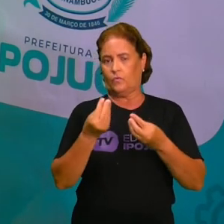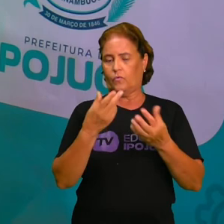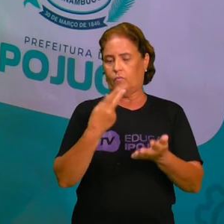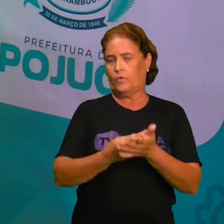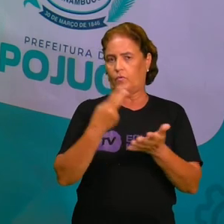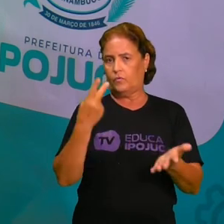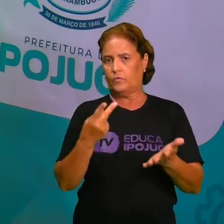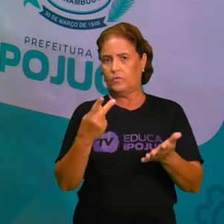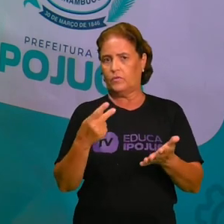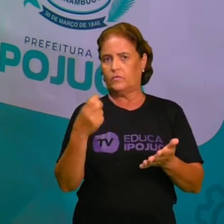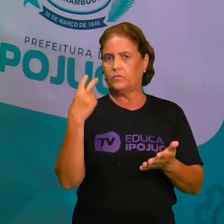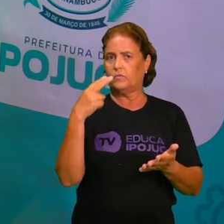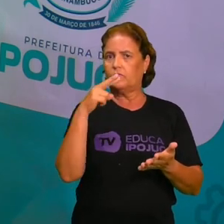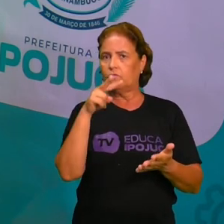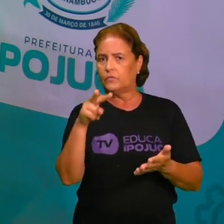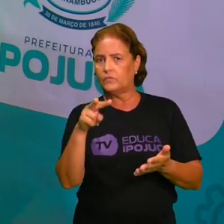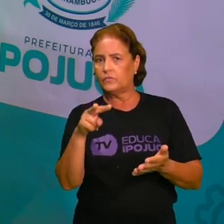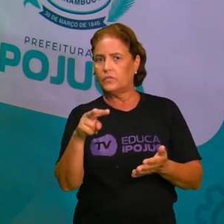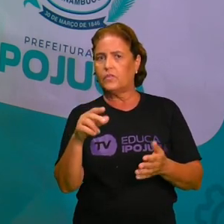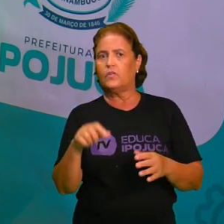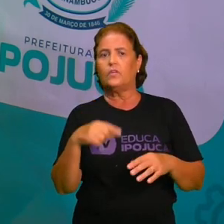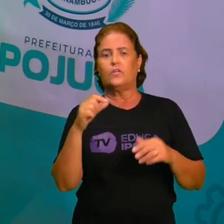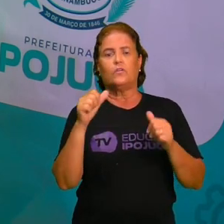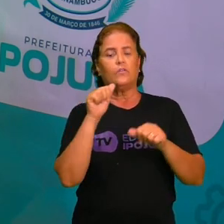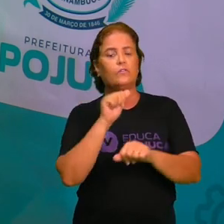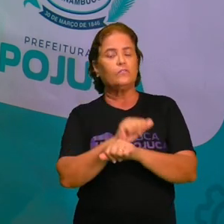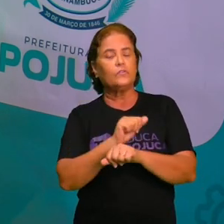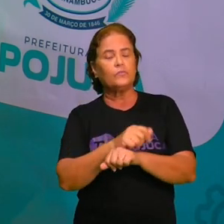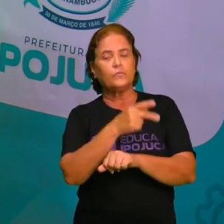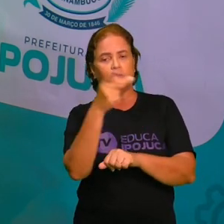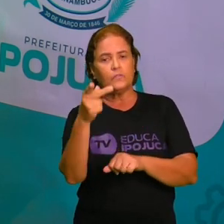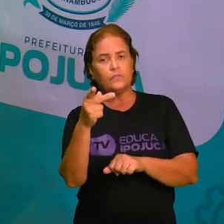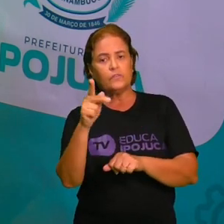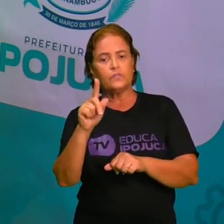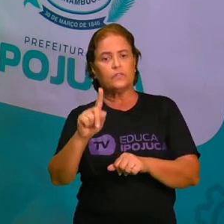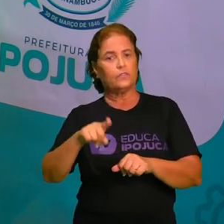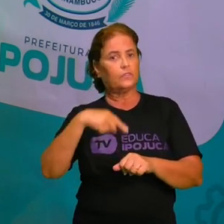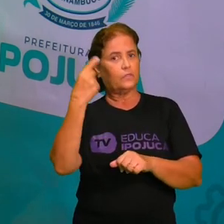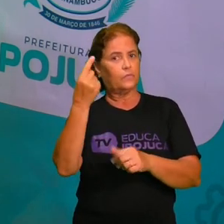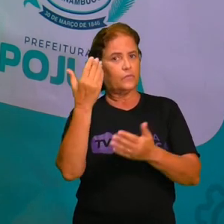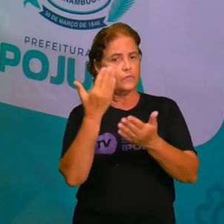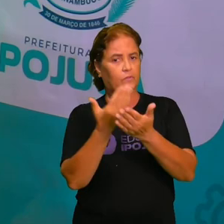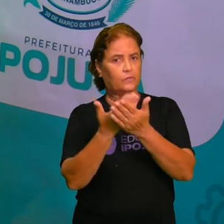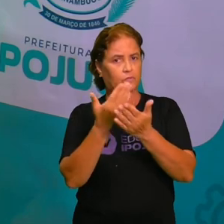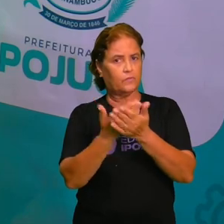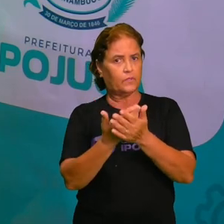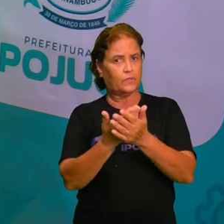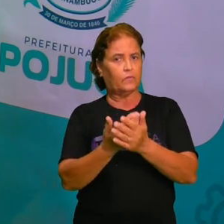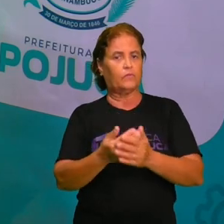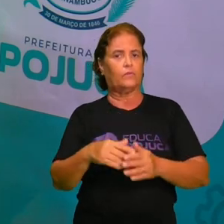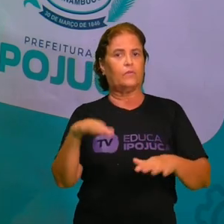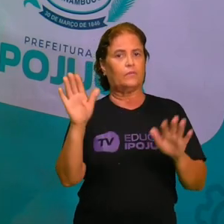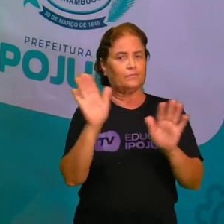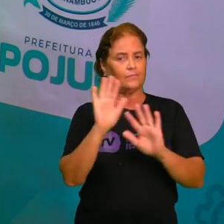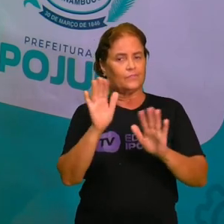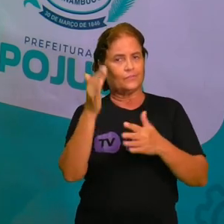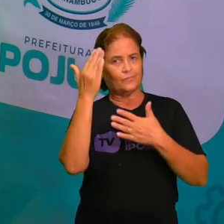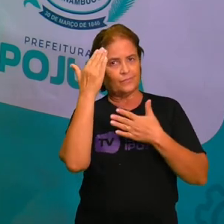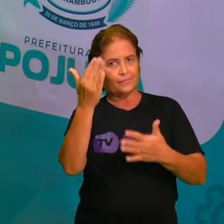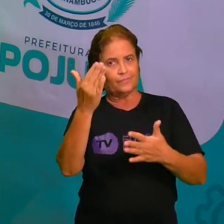um aqui de vocês. Conto com vocês na próxima aula. Até a próxima. Agradecida.